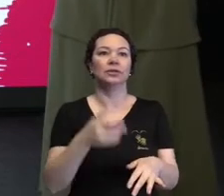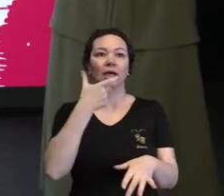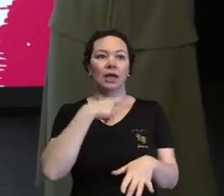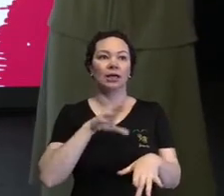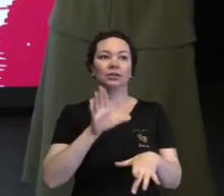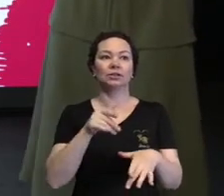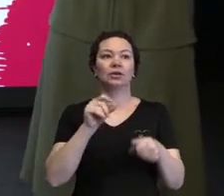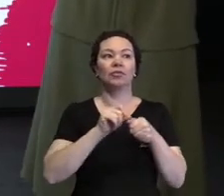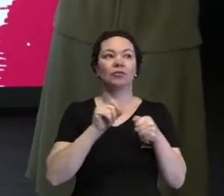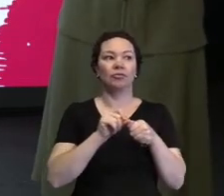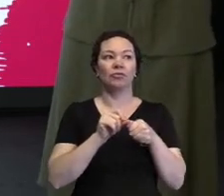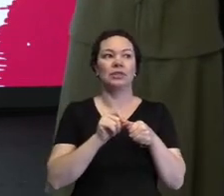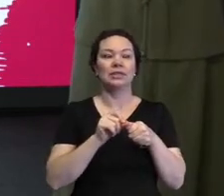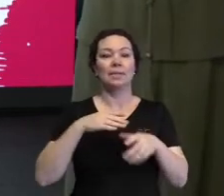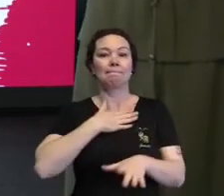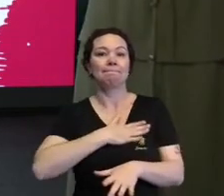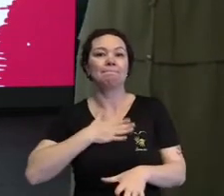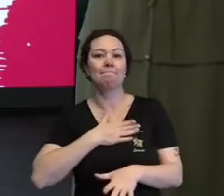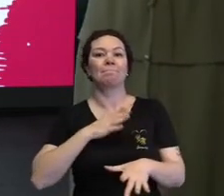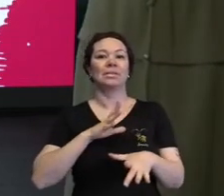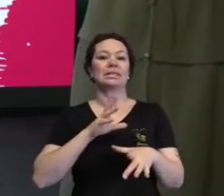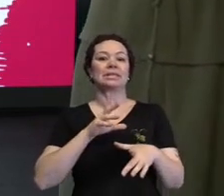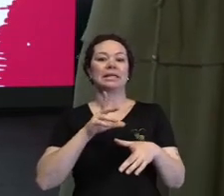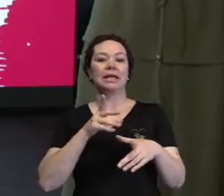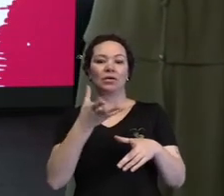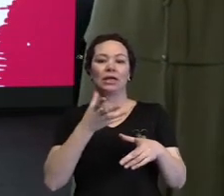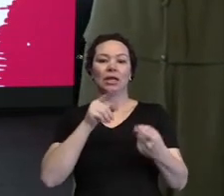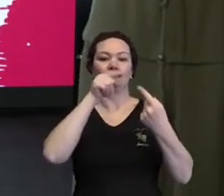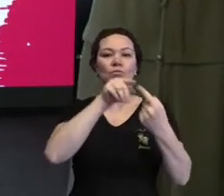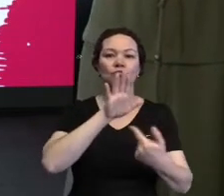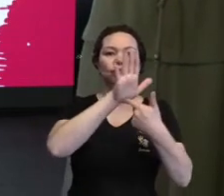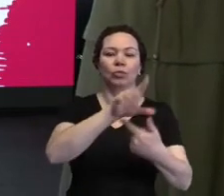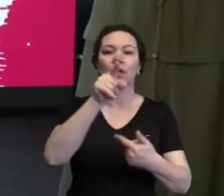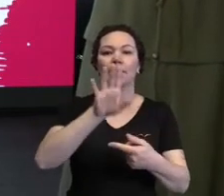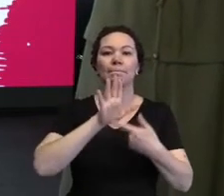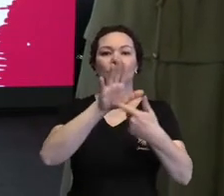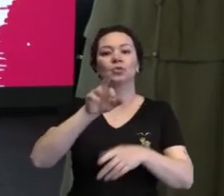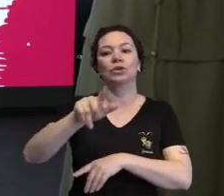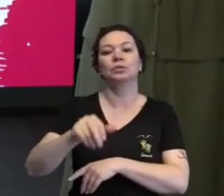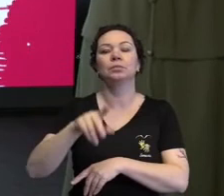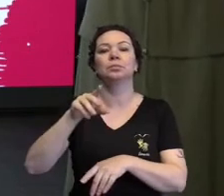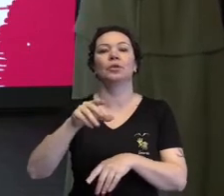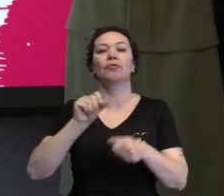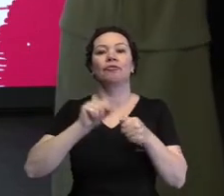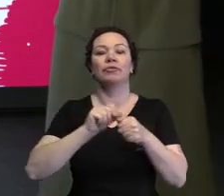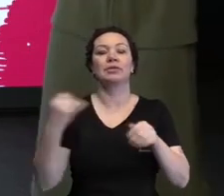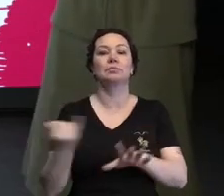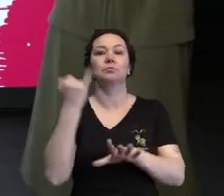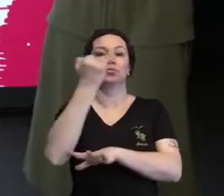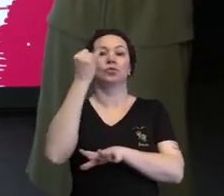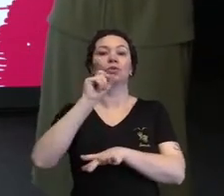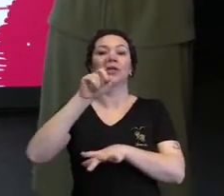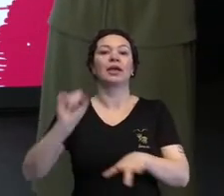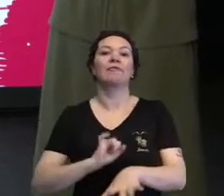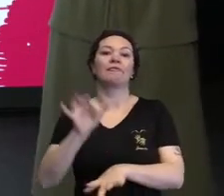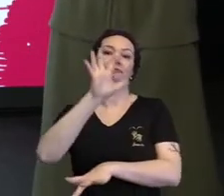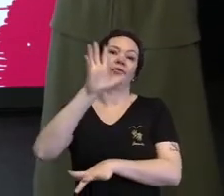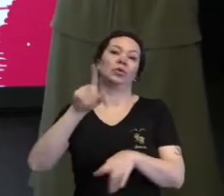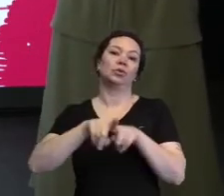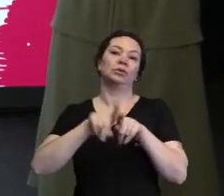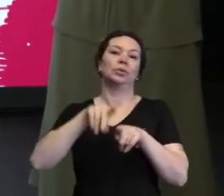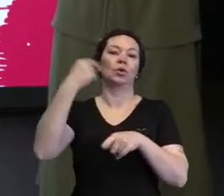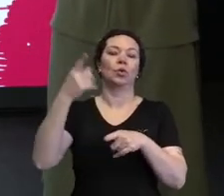propósito, que era trazer luz para esses sentimentos, ressaltar a importância de validar e trazer o que um outro parceiro nosso